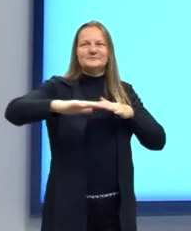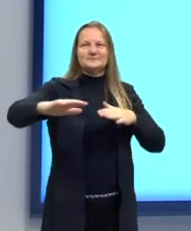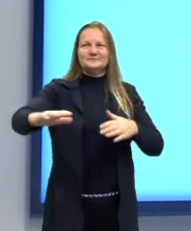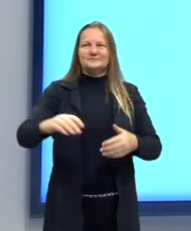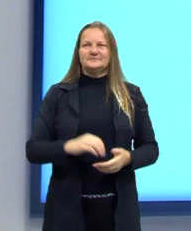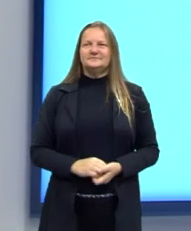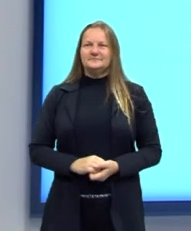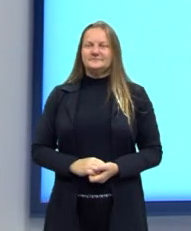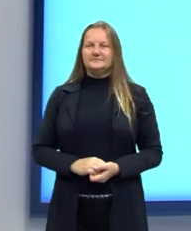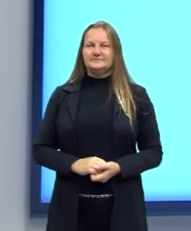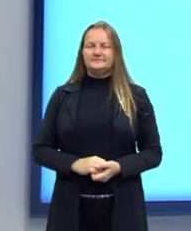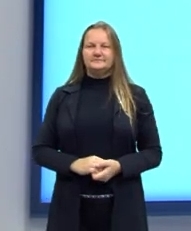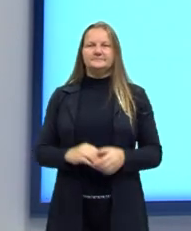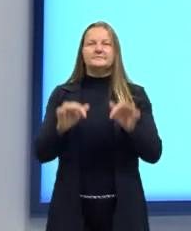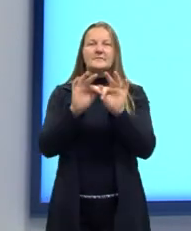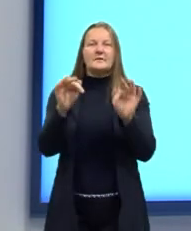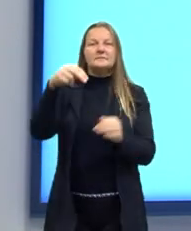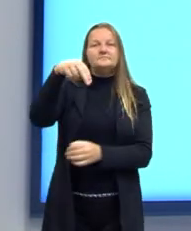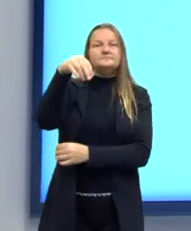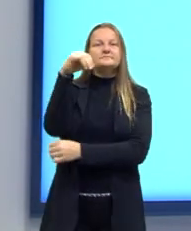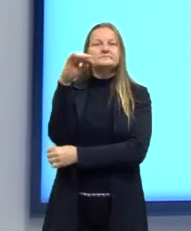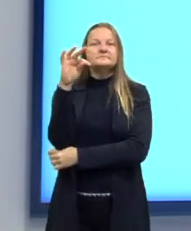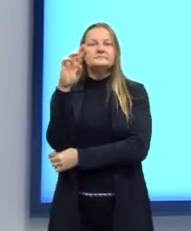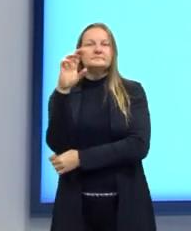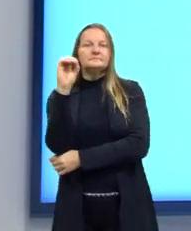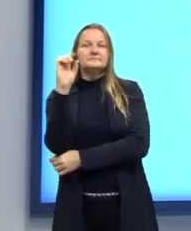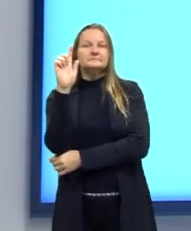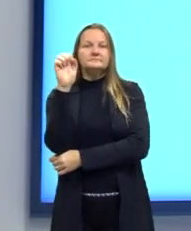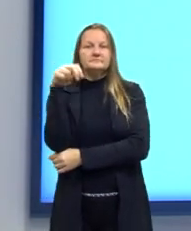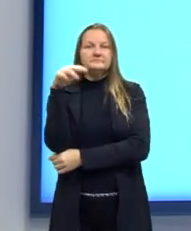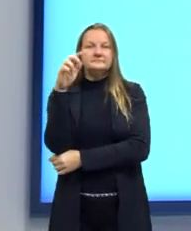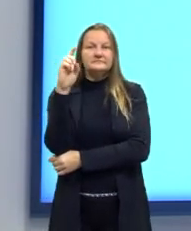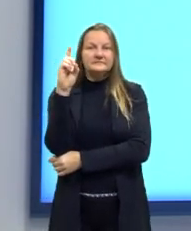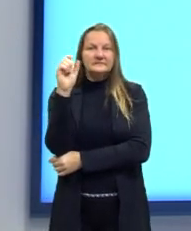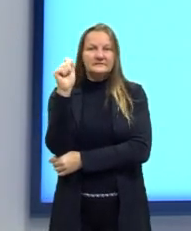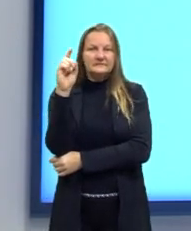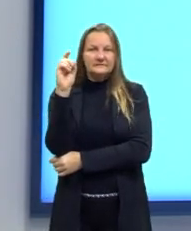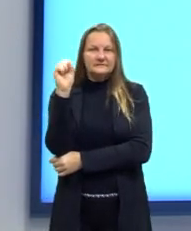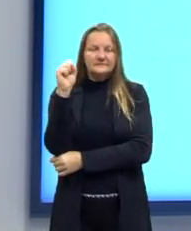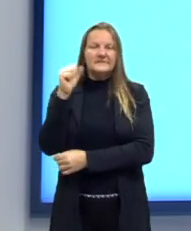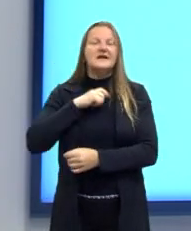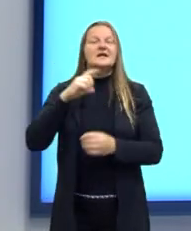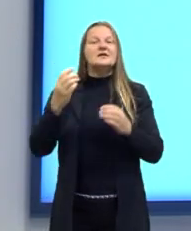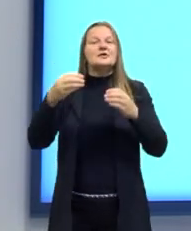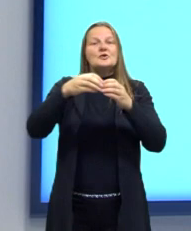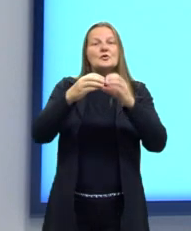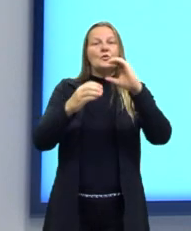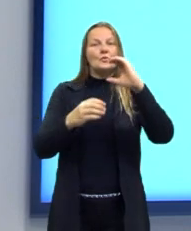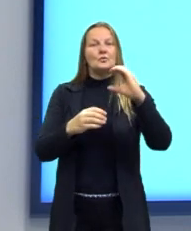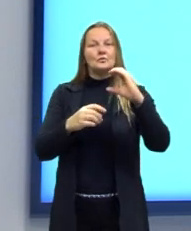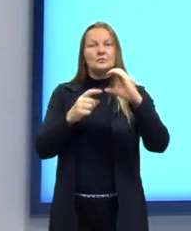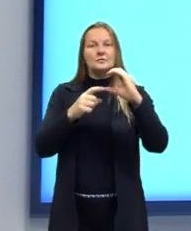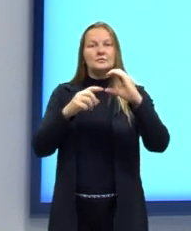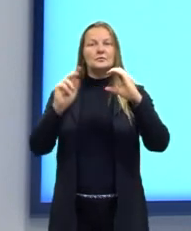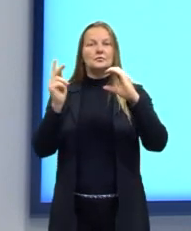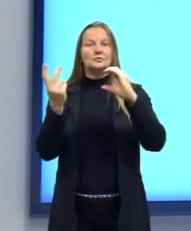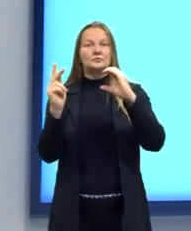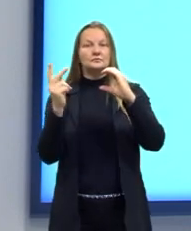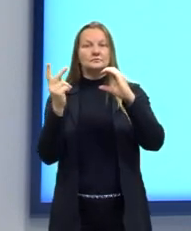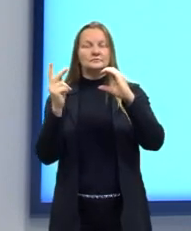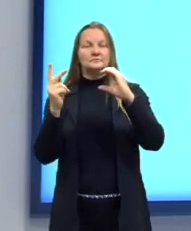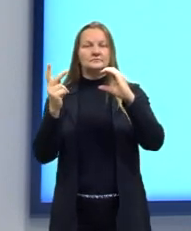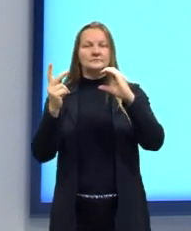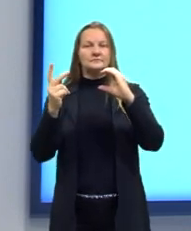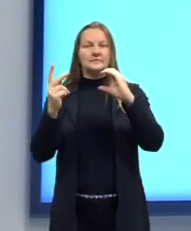Então, as funções nitrogenadas são aquelas funções orgânicas que além de ter o carbono e o hidrogênio, desculpa,